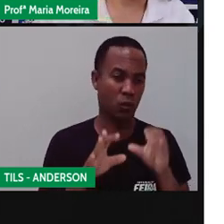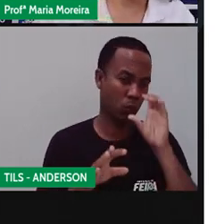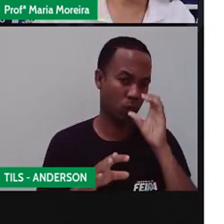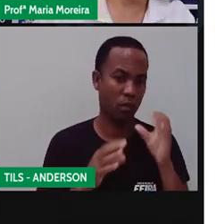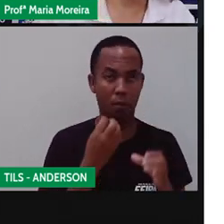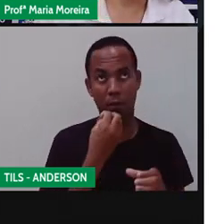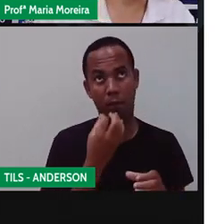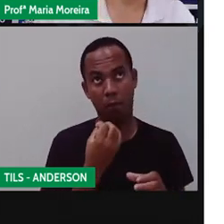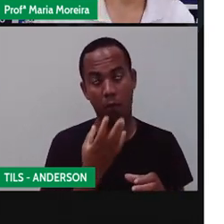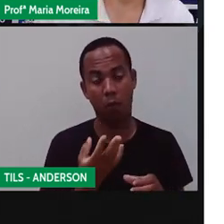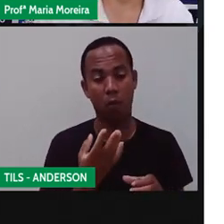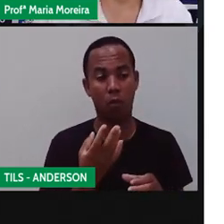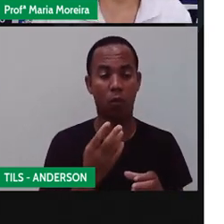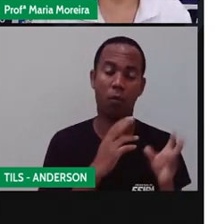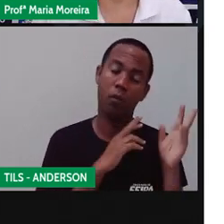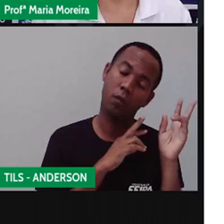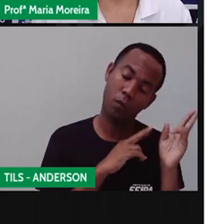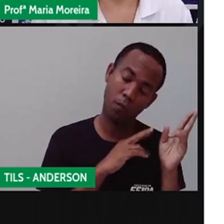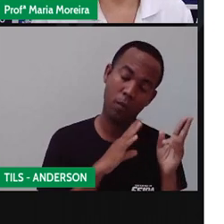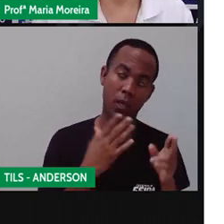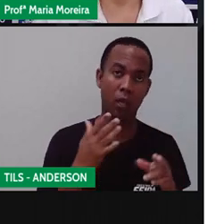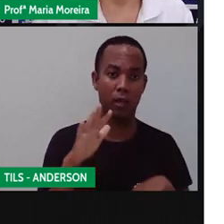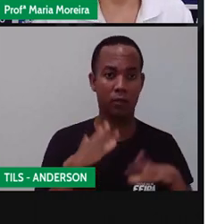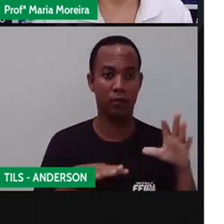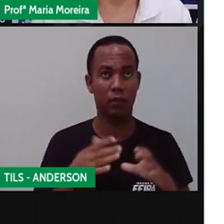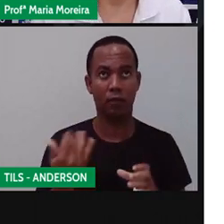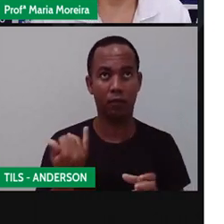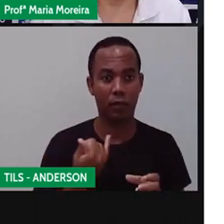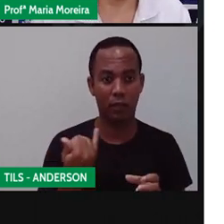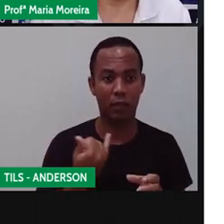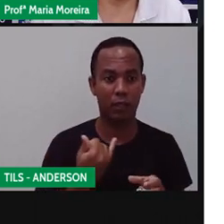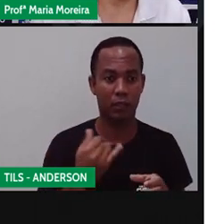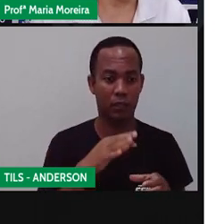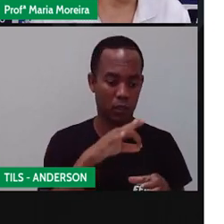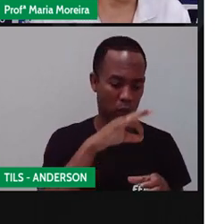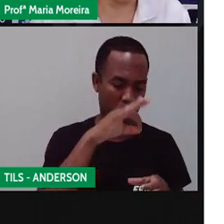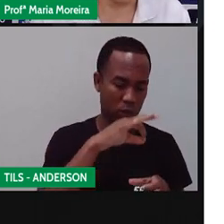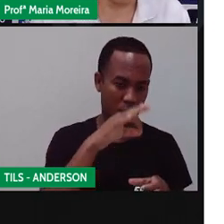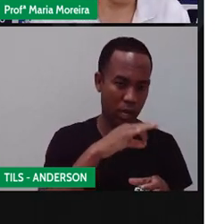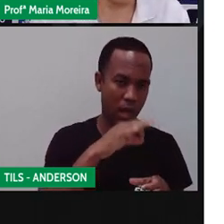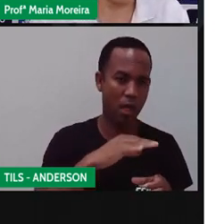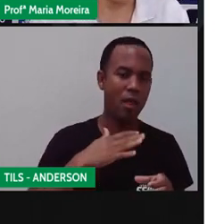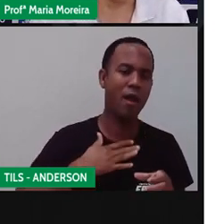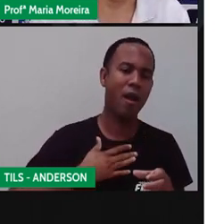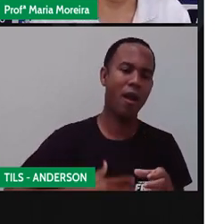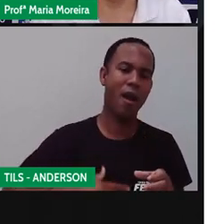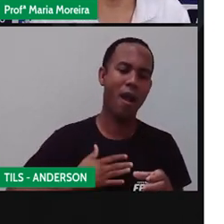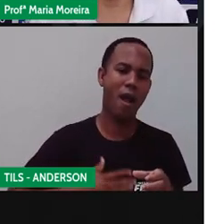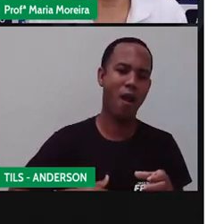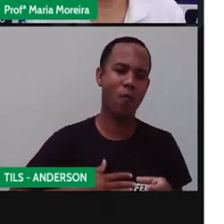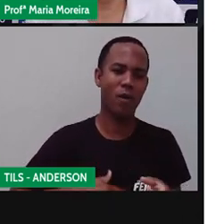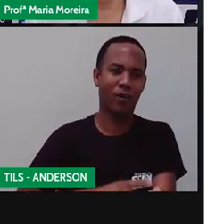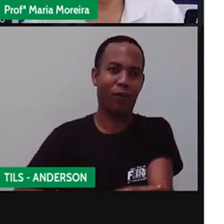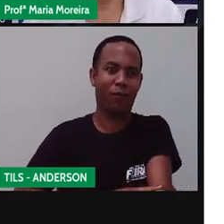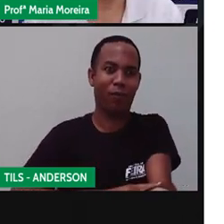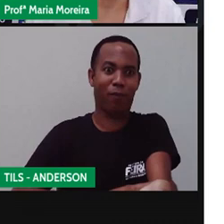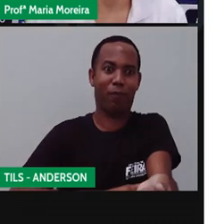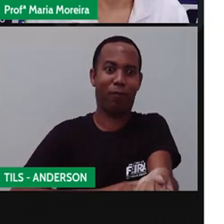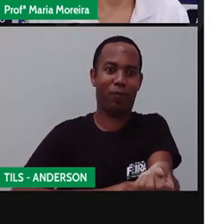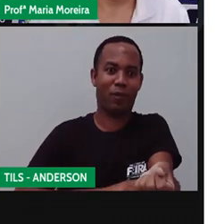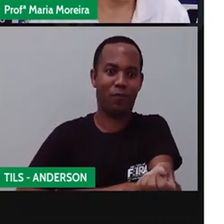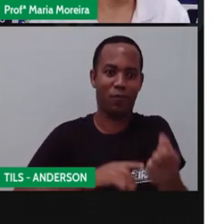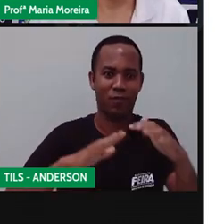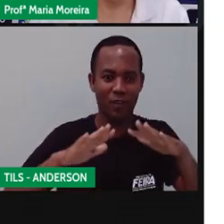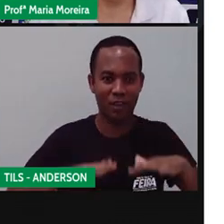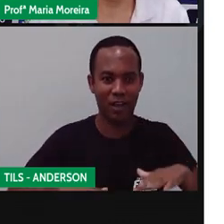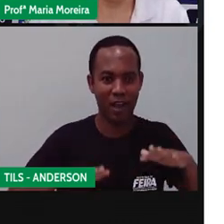é bom pra poder fazer dormir, chá de camomila, que dizem que é calmante, ah, é bom pro estômago.